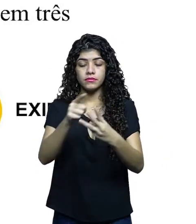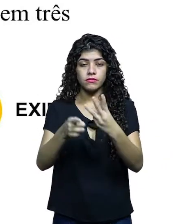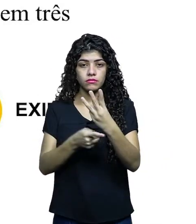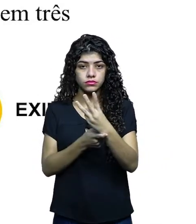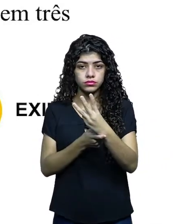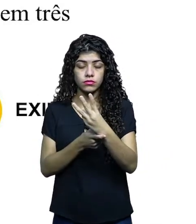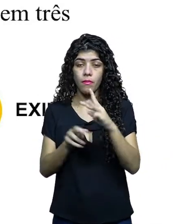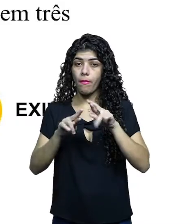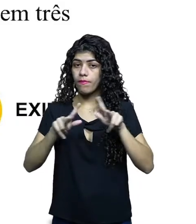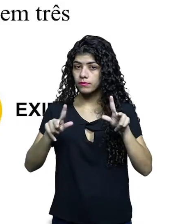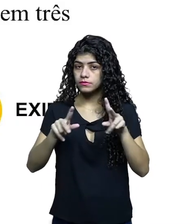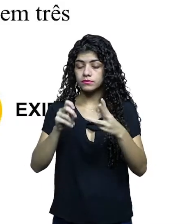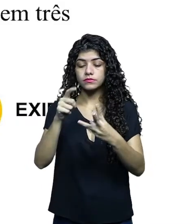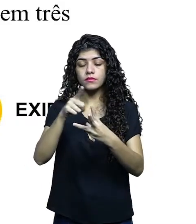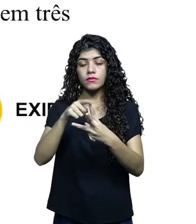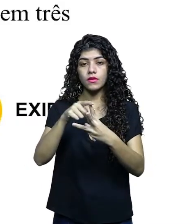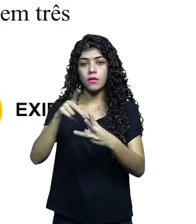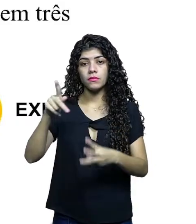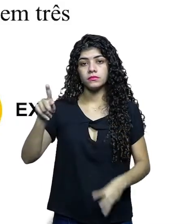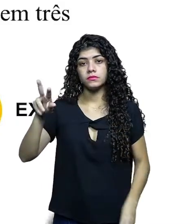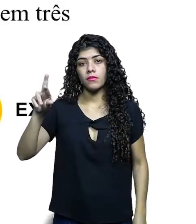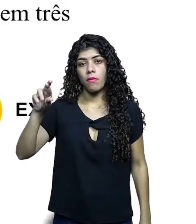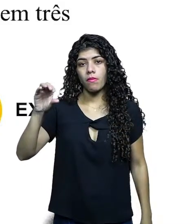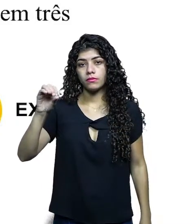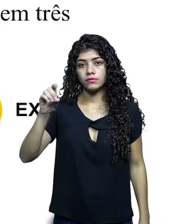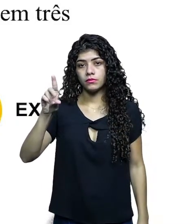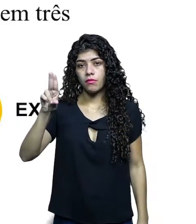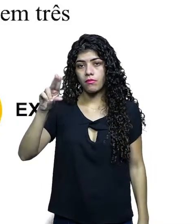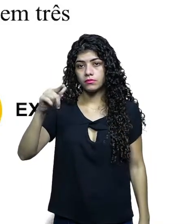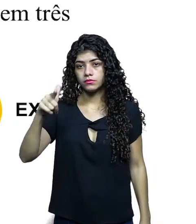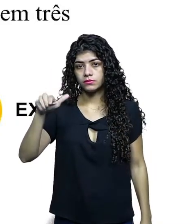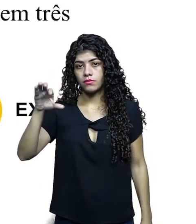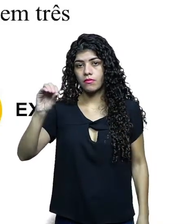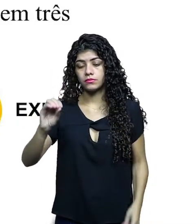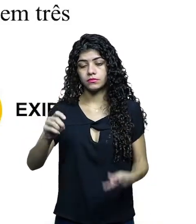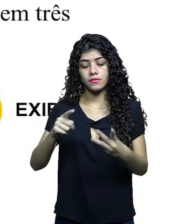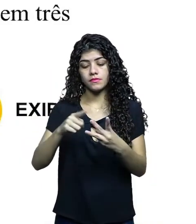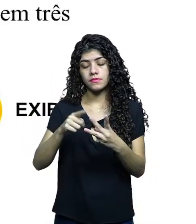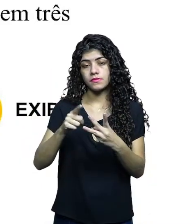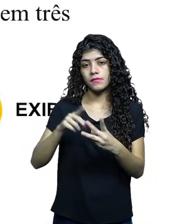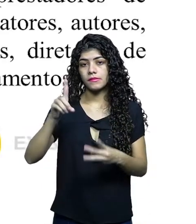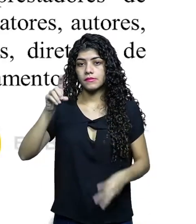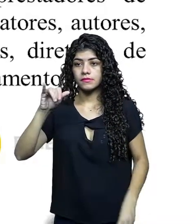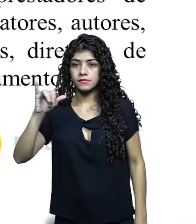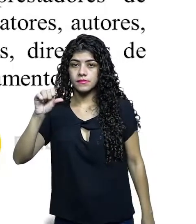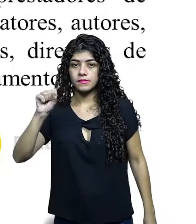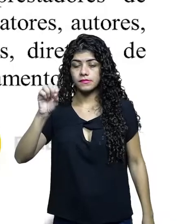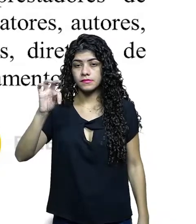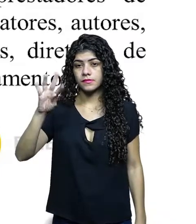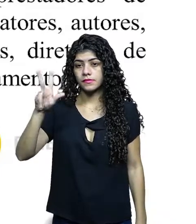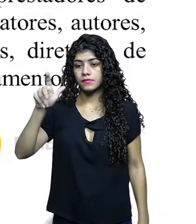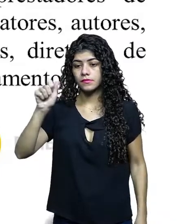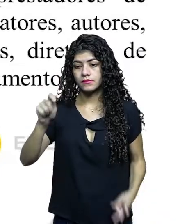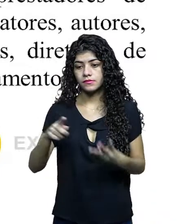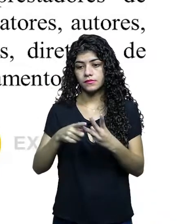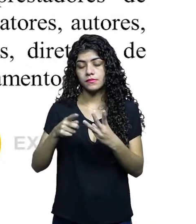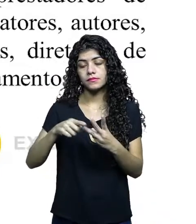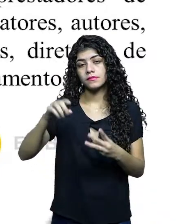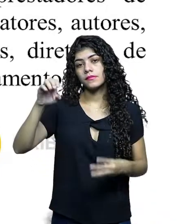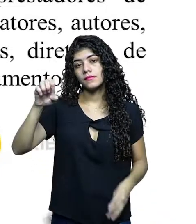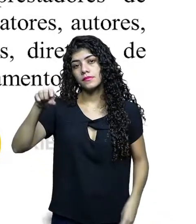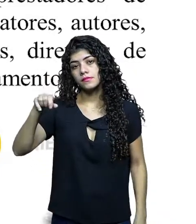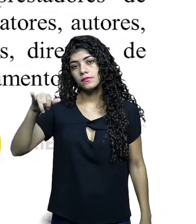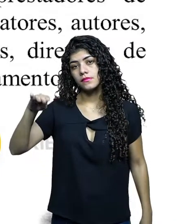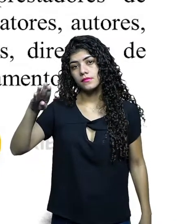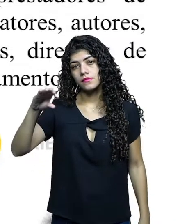audiovisual em três partes distintas. Produção, distribuição e exibição. O setor de